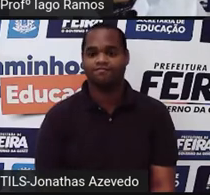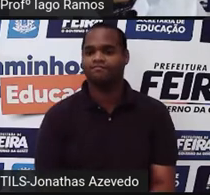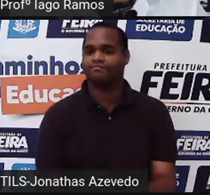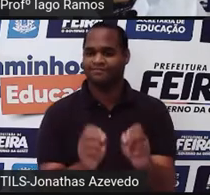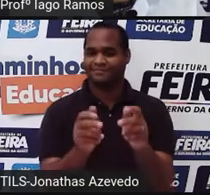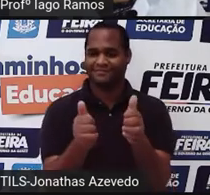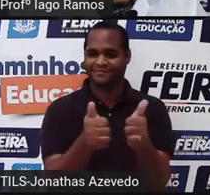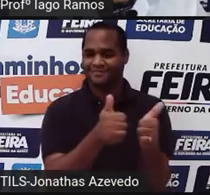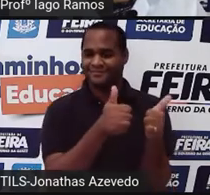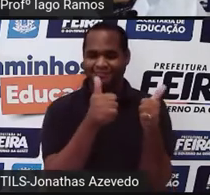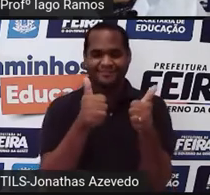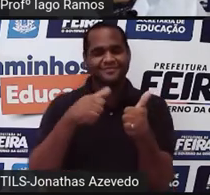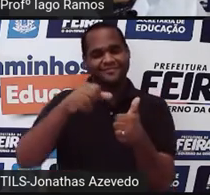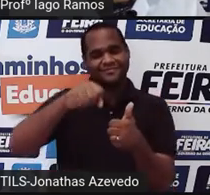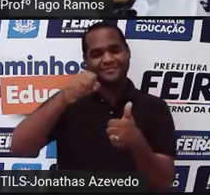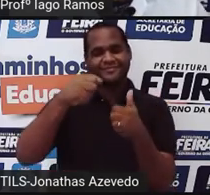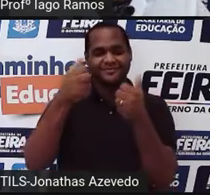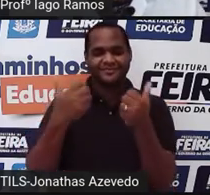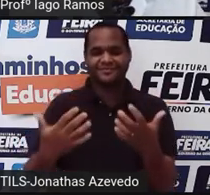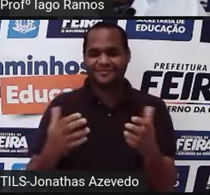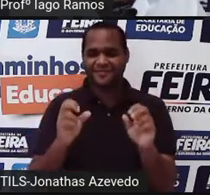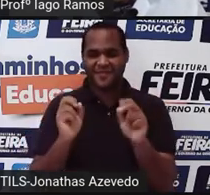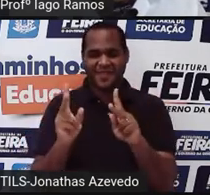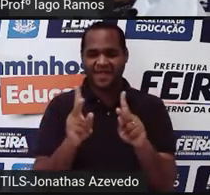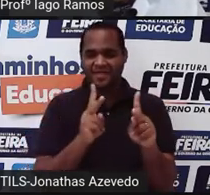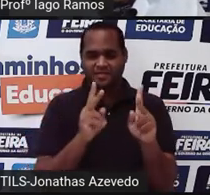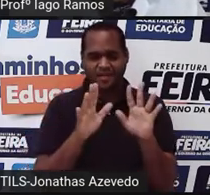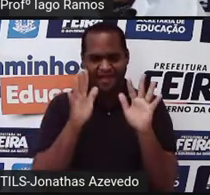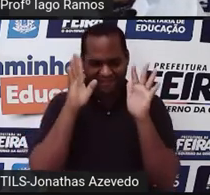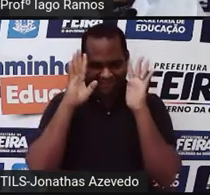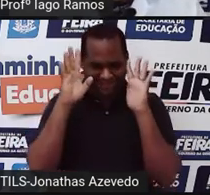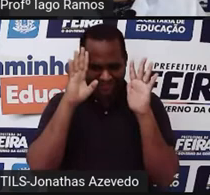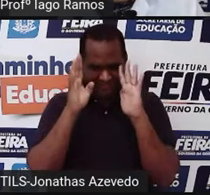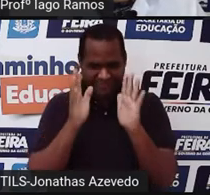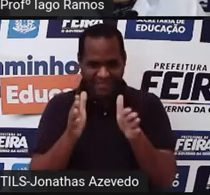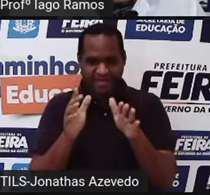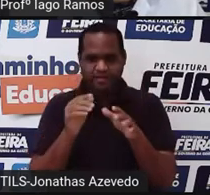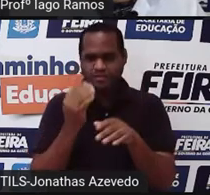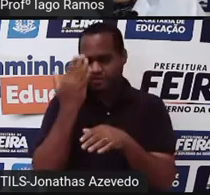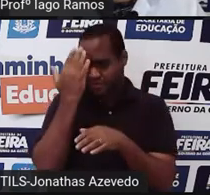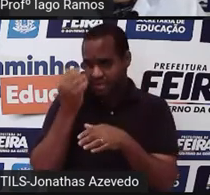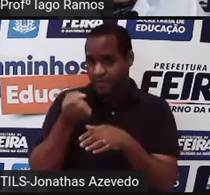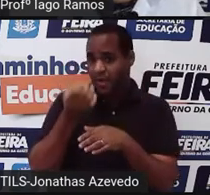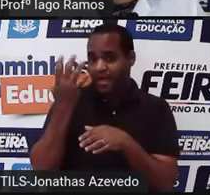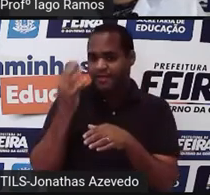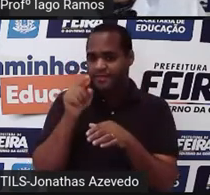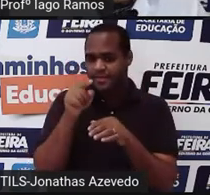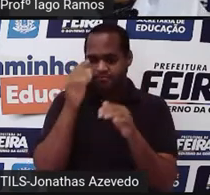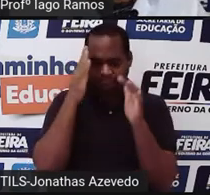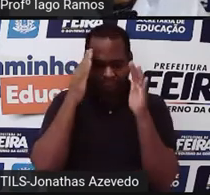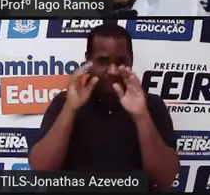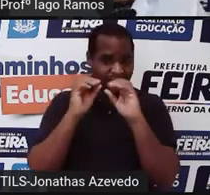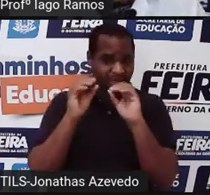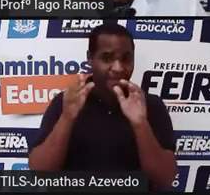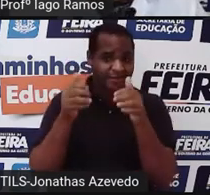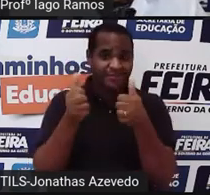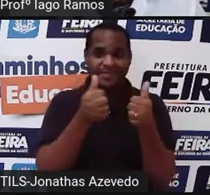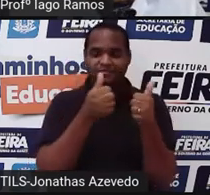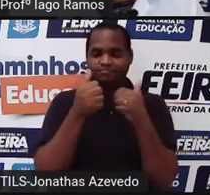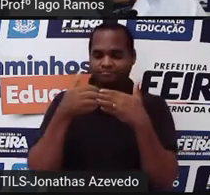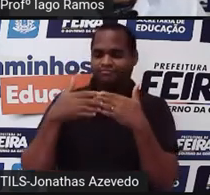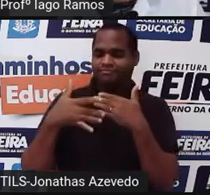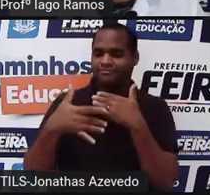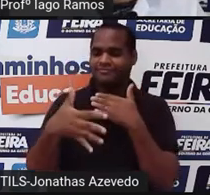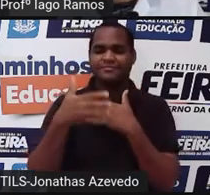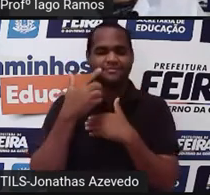Belezinha, é isso aí, tá? Fez a sua reflexão? Já sabe o quanto você entendeu? Vamos avançar então?